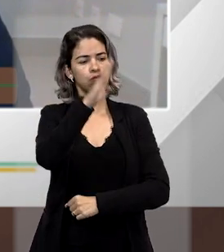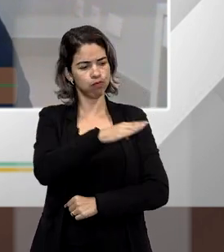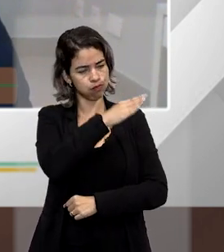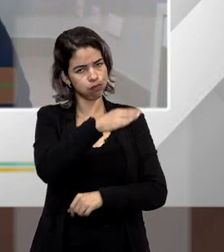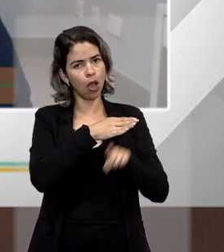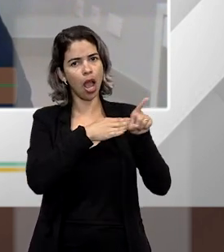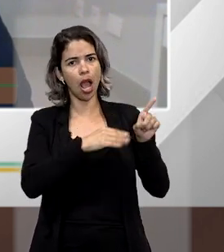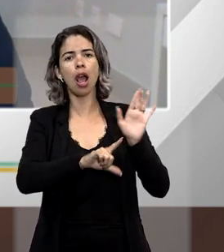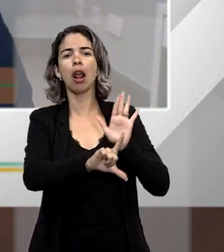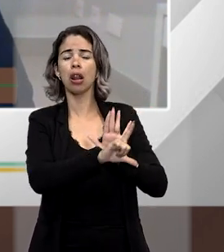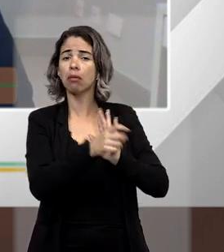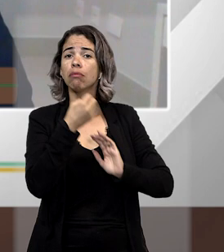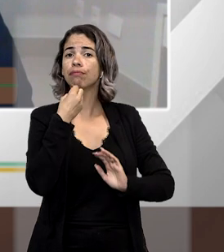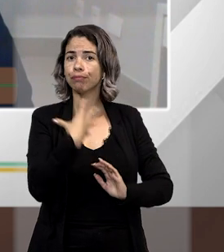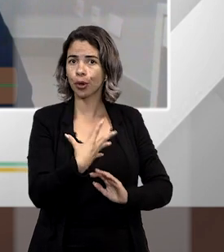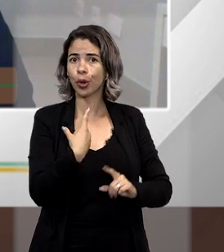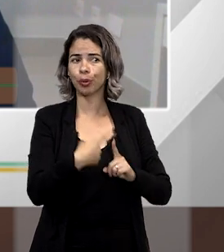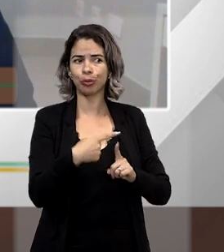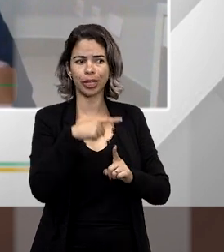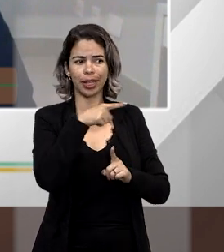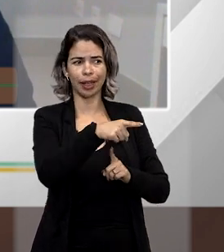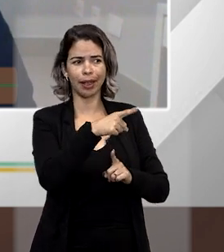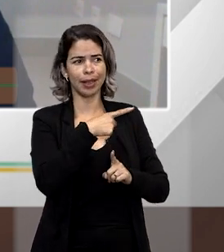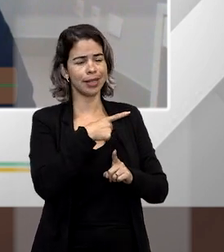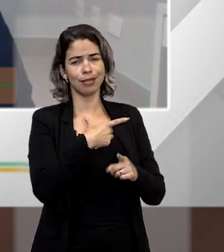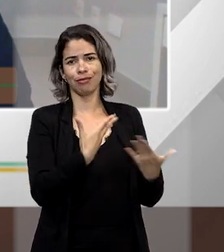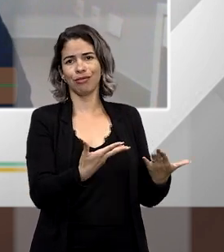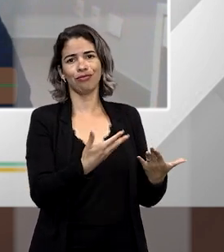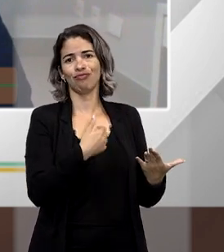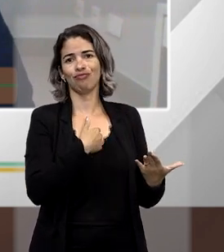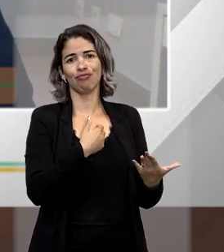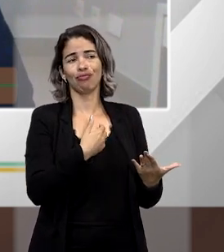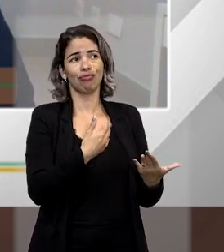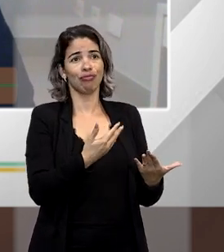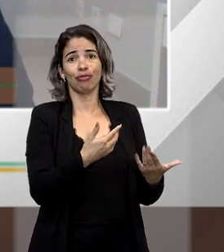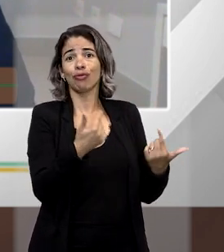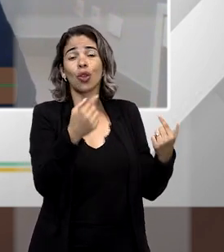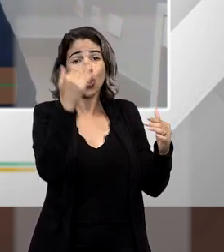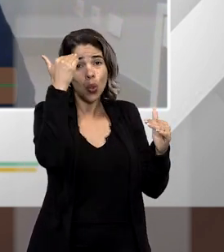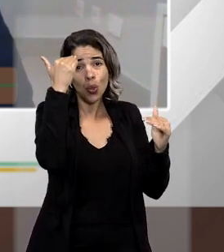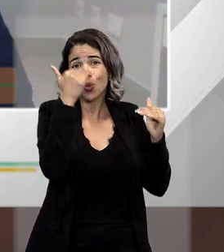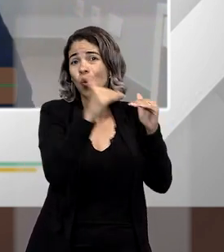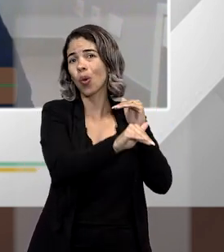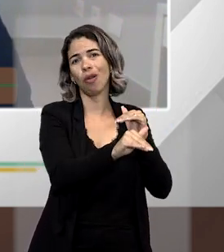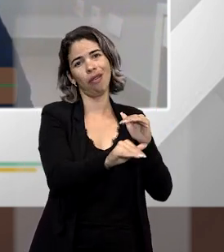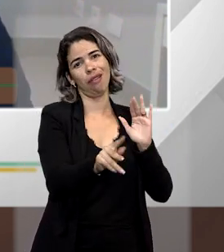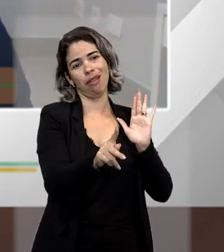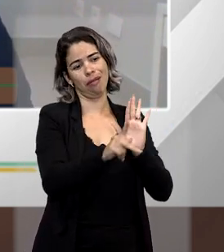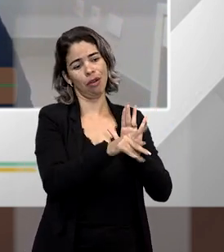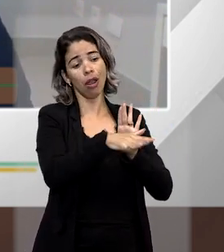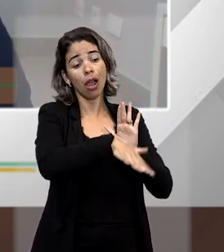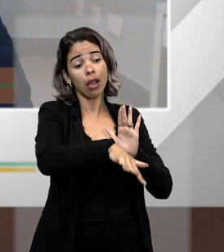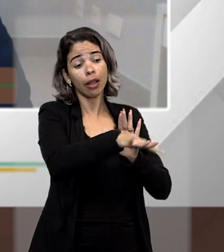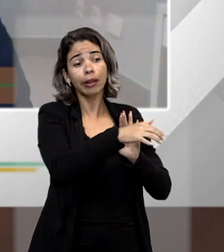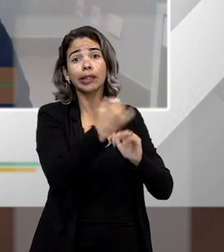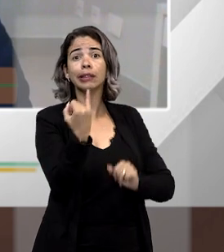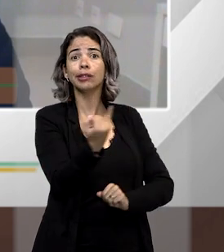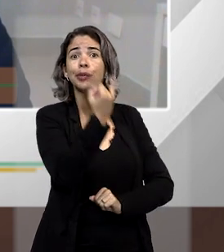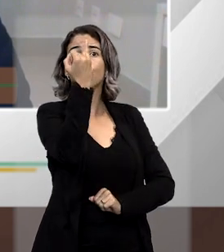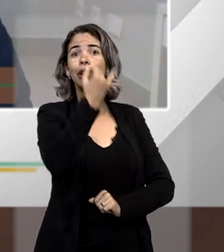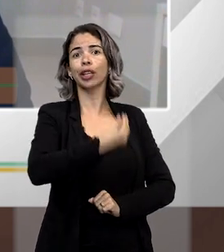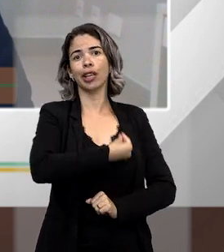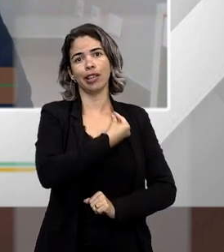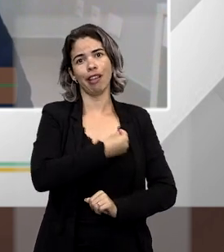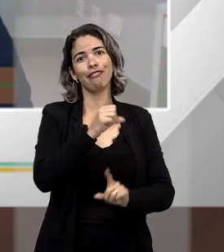revogação da lei veio em boa hora porque este diploma legal acabou caindo um pouco no vazio, ele não servia mais para regulamentar aspectos